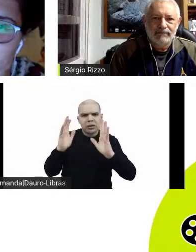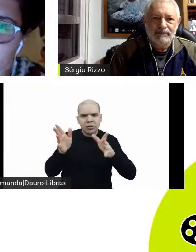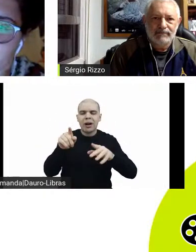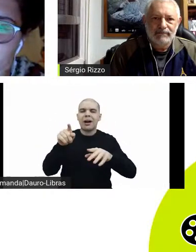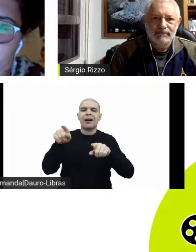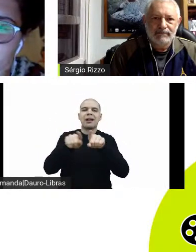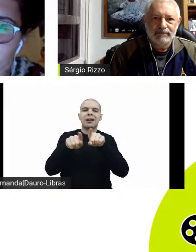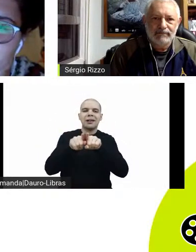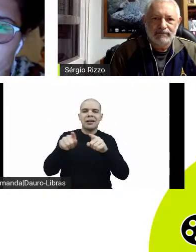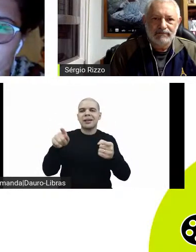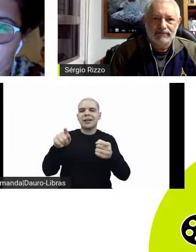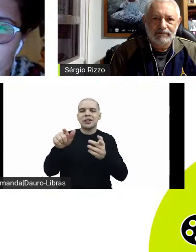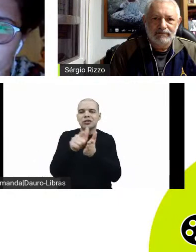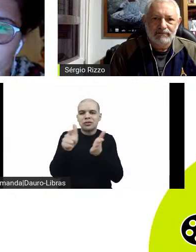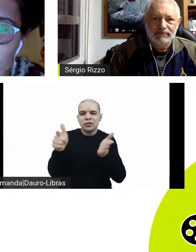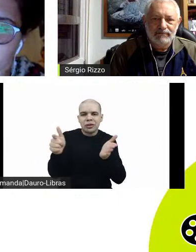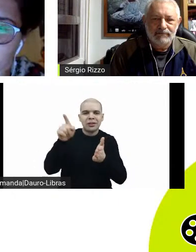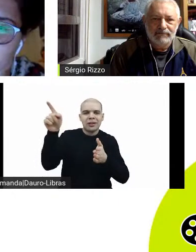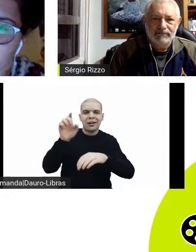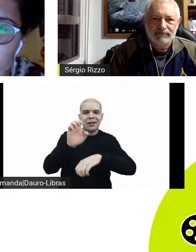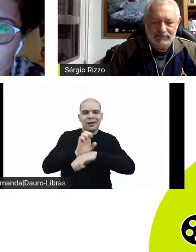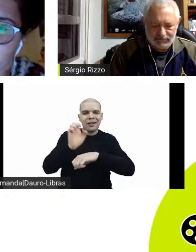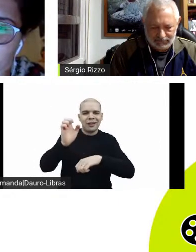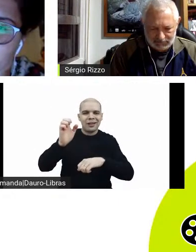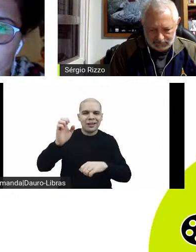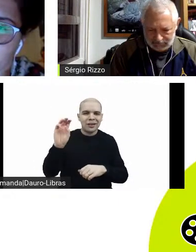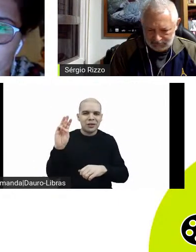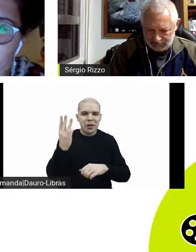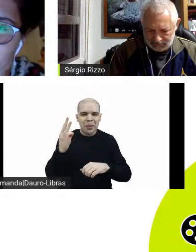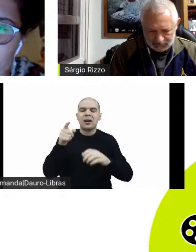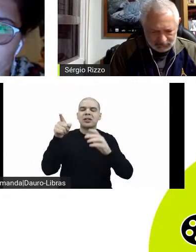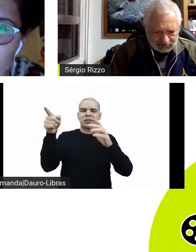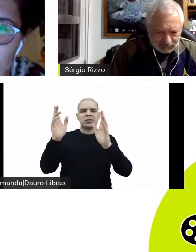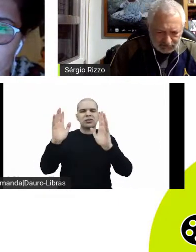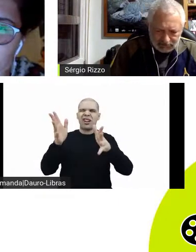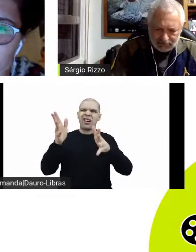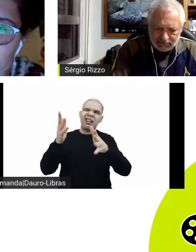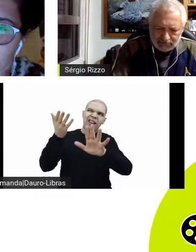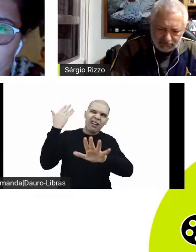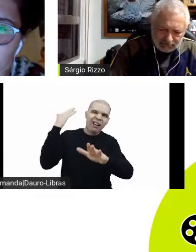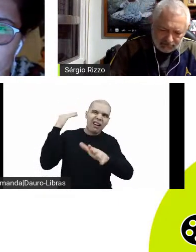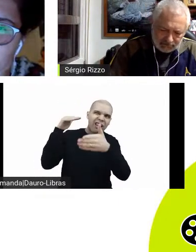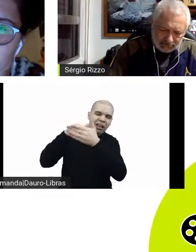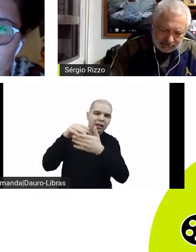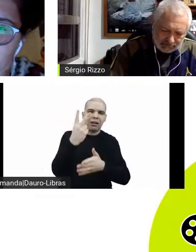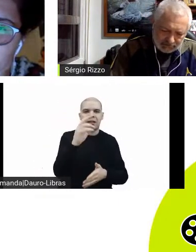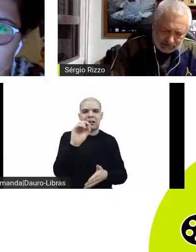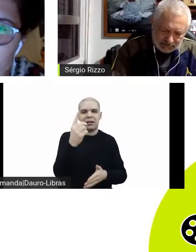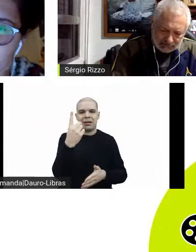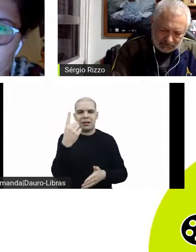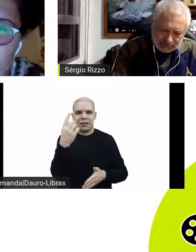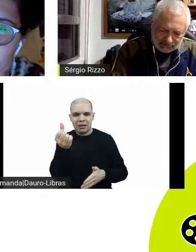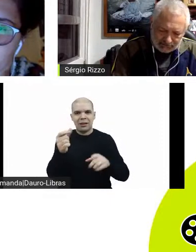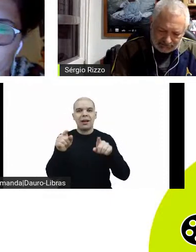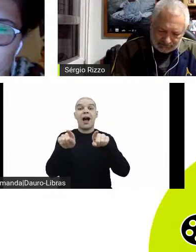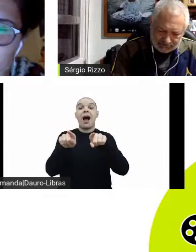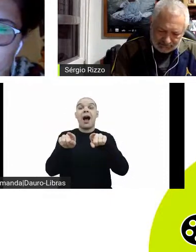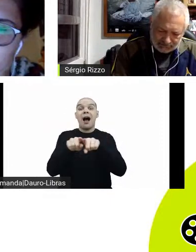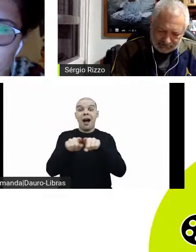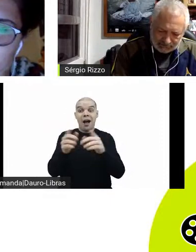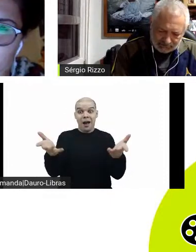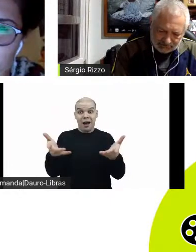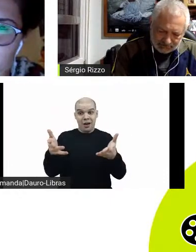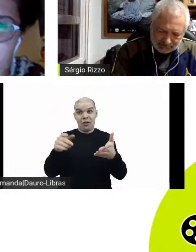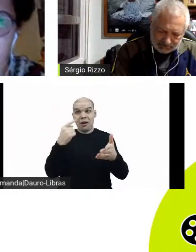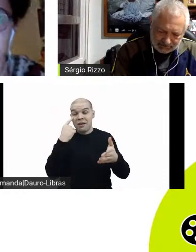Maranhão, até 2016, e atualmente escreve para o Cinema com Crítica. Obrigada, Márcio. Nossa